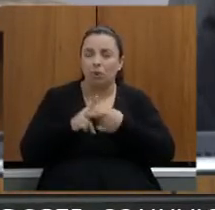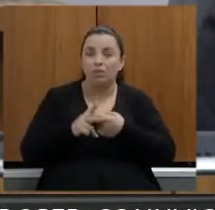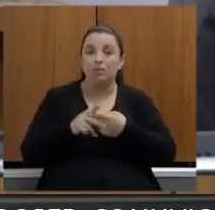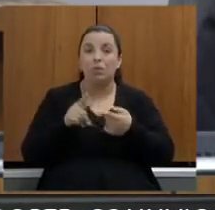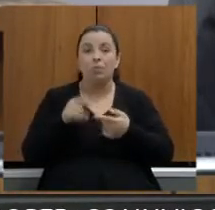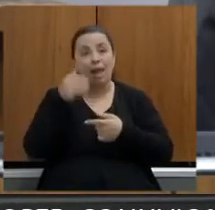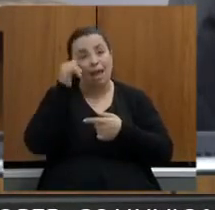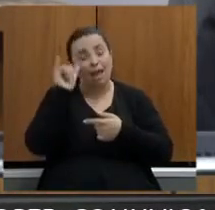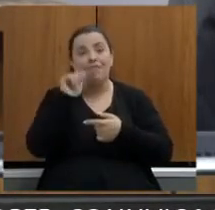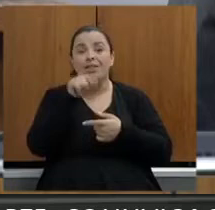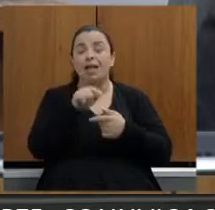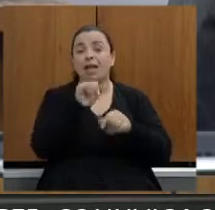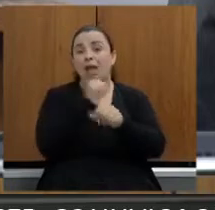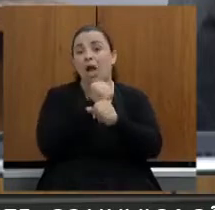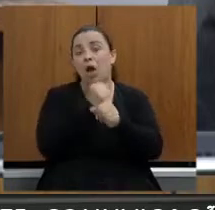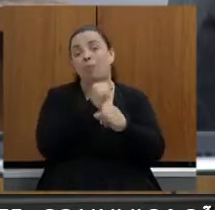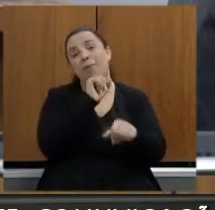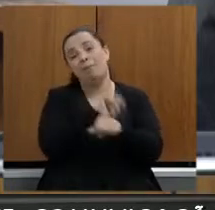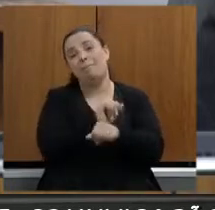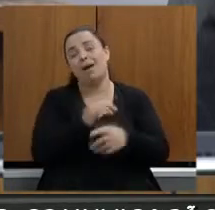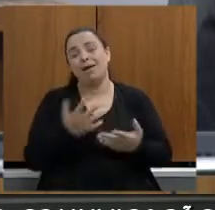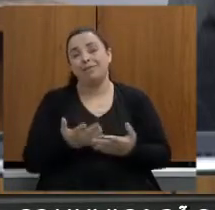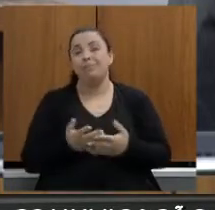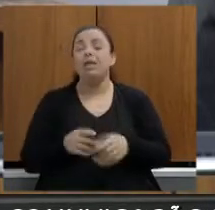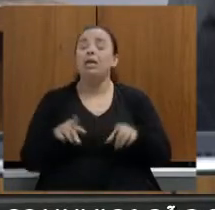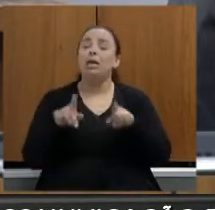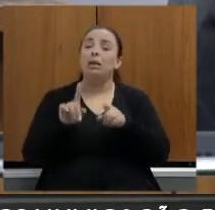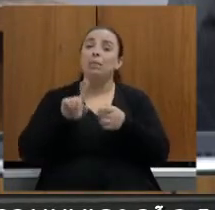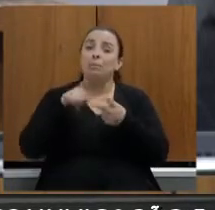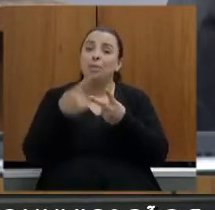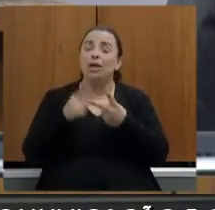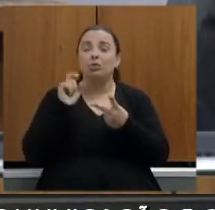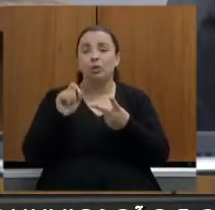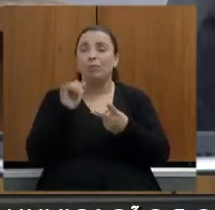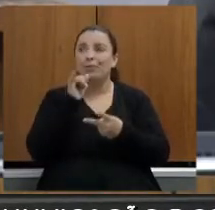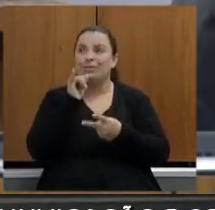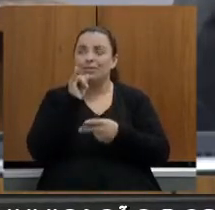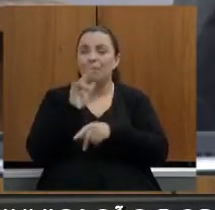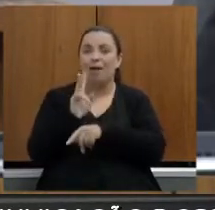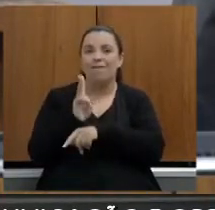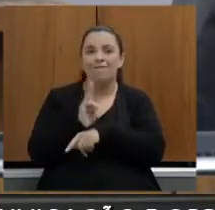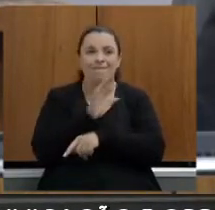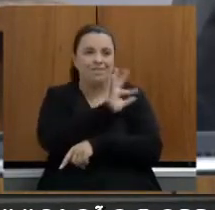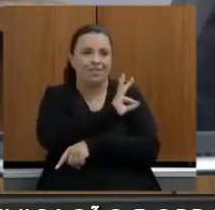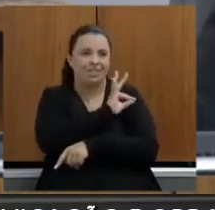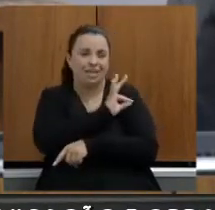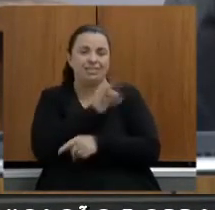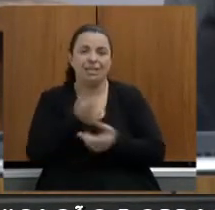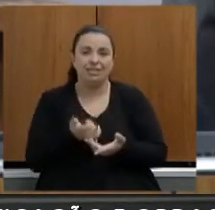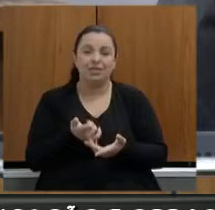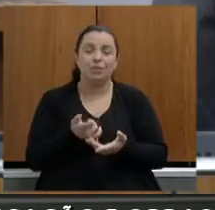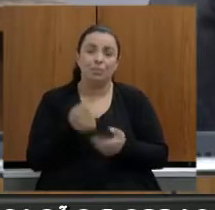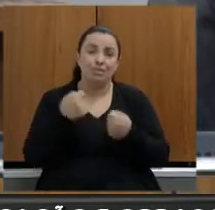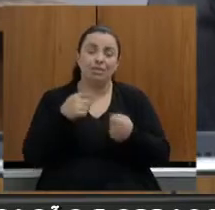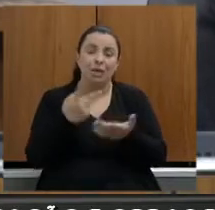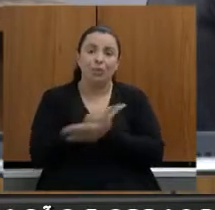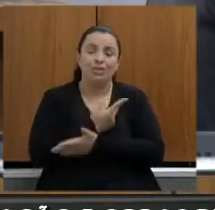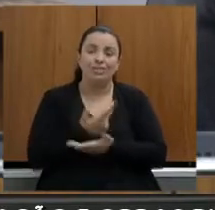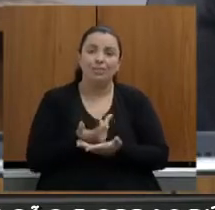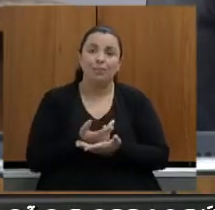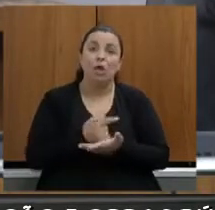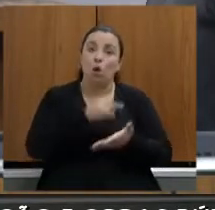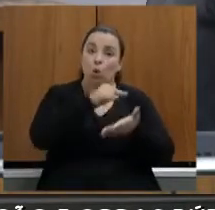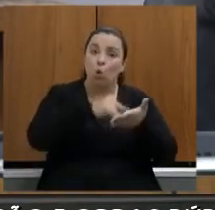fiscalização que tem que ocorrer nós quando contratamos uma obra a gente contrata também a gerenciadora da obra que é uma empresa